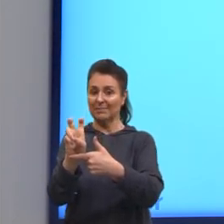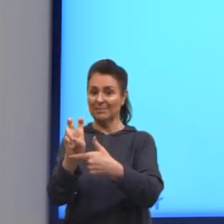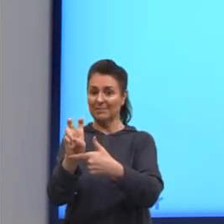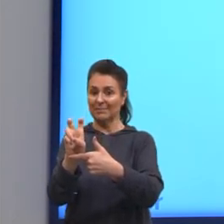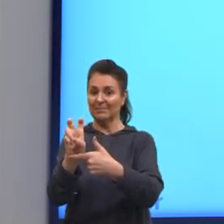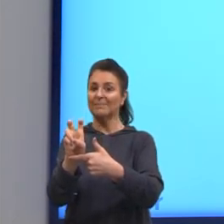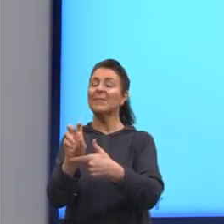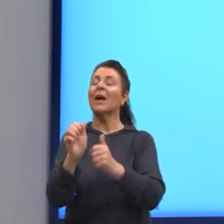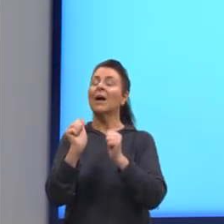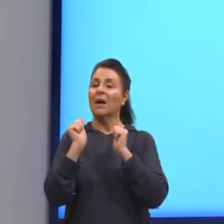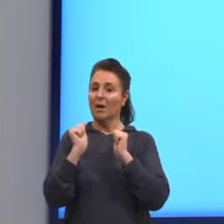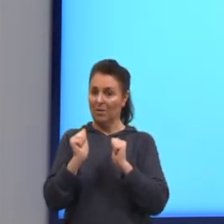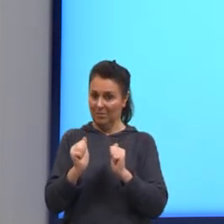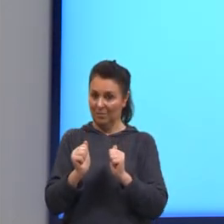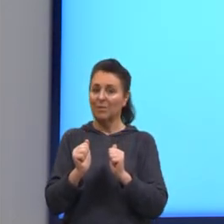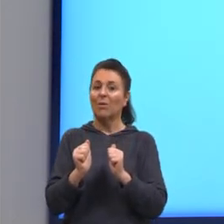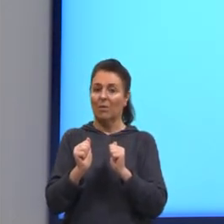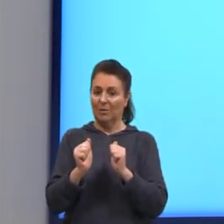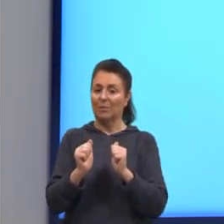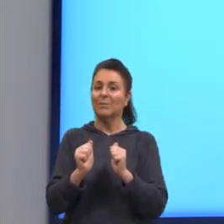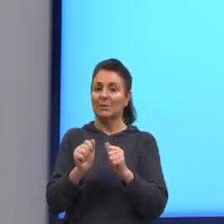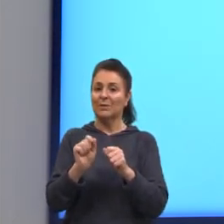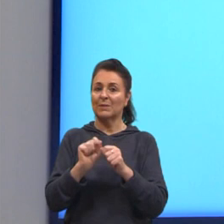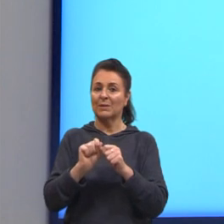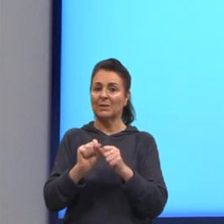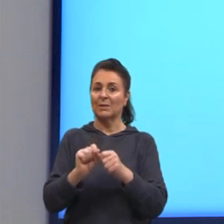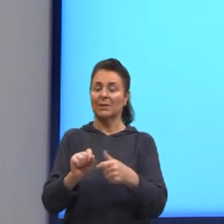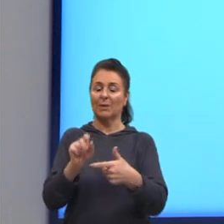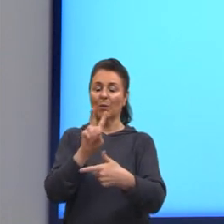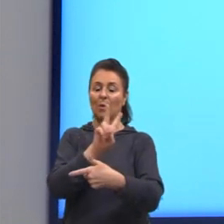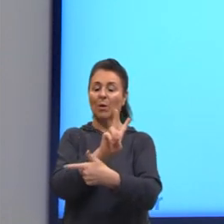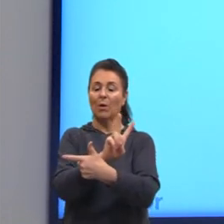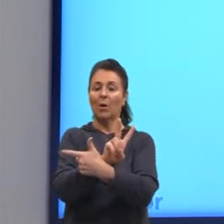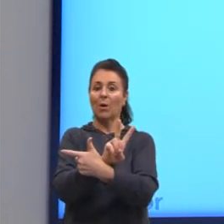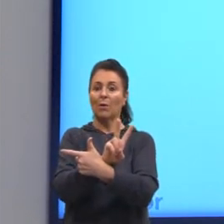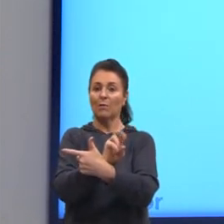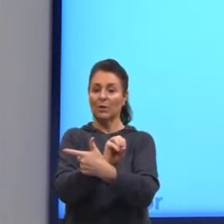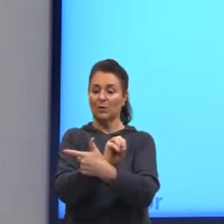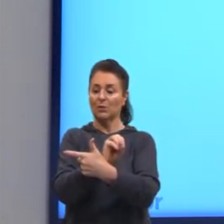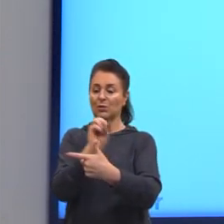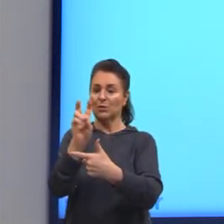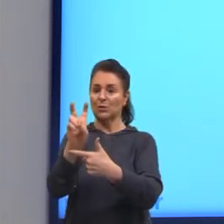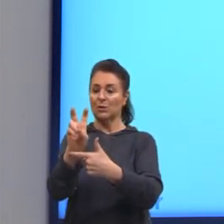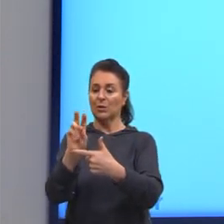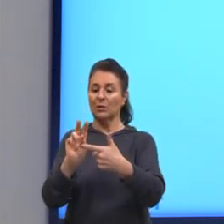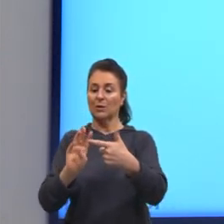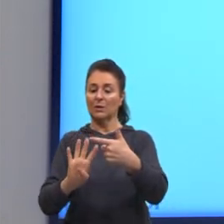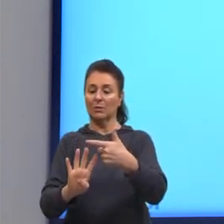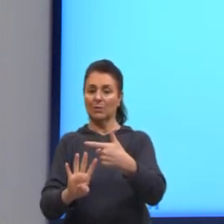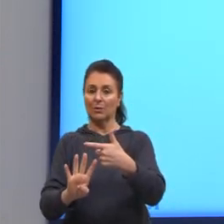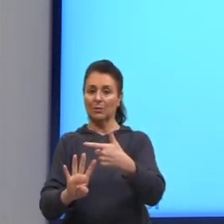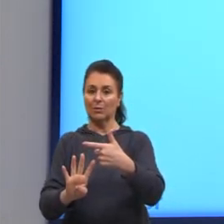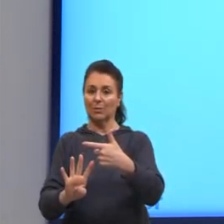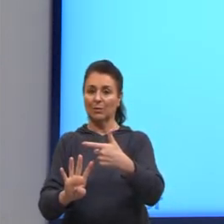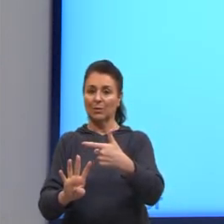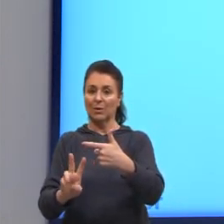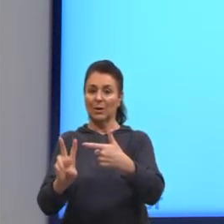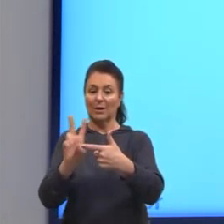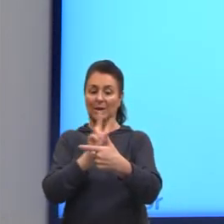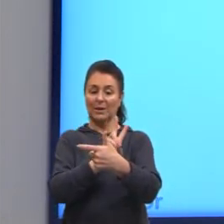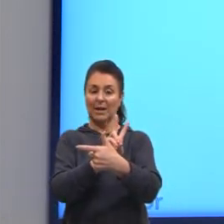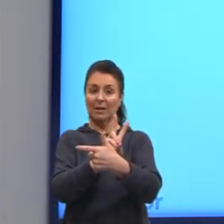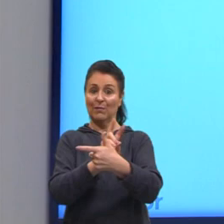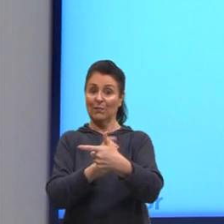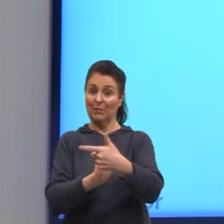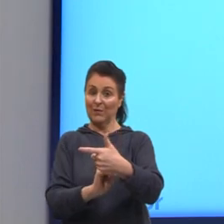pode resolver, né? Cabe 4 vezes, que dá 20 e sobra 0. Bom, chegamos em 0